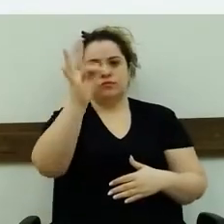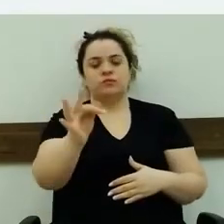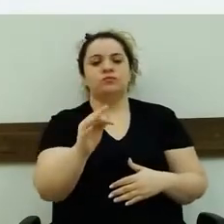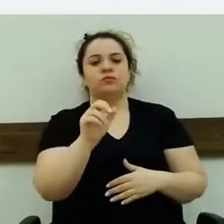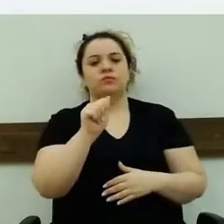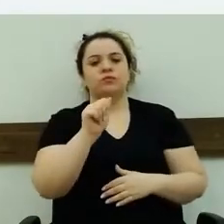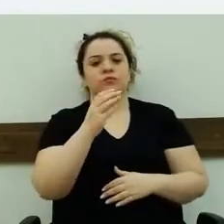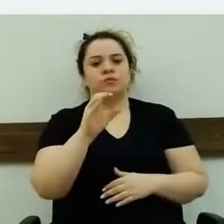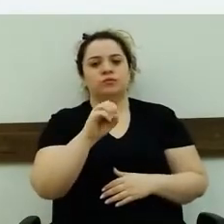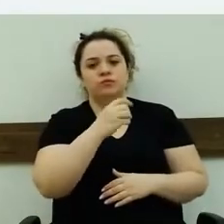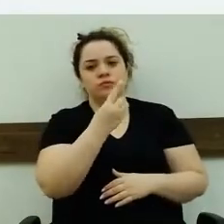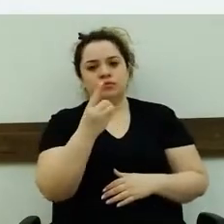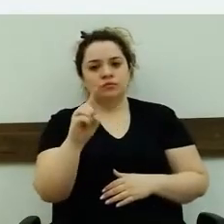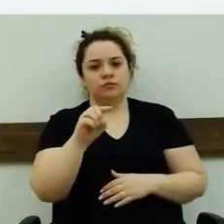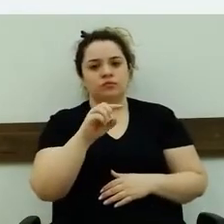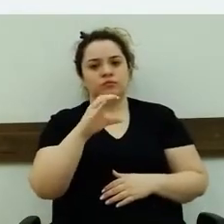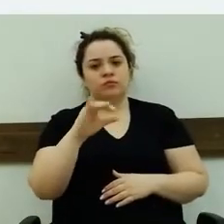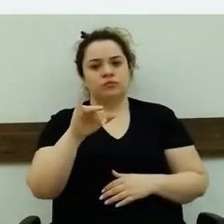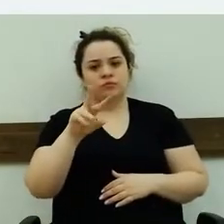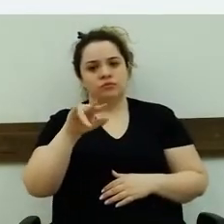mais adiante.